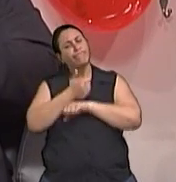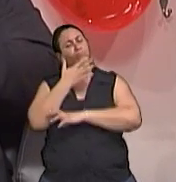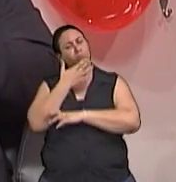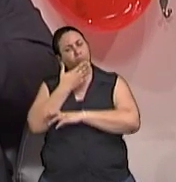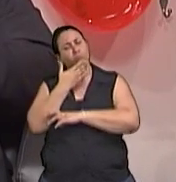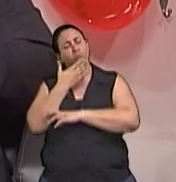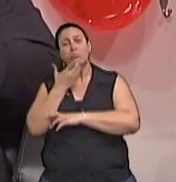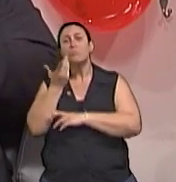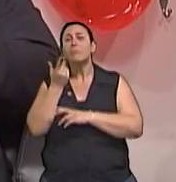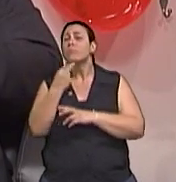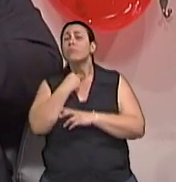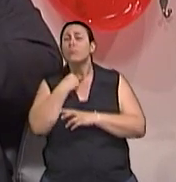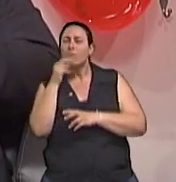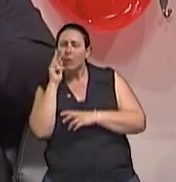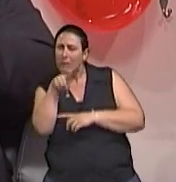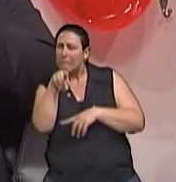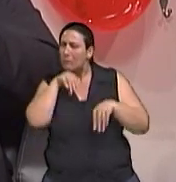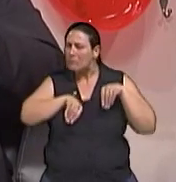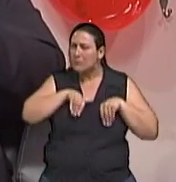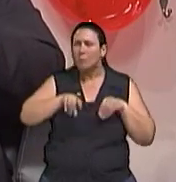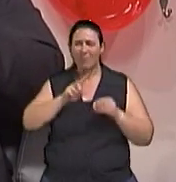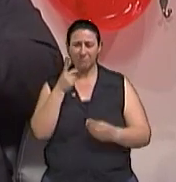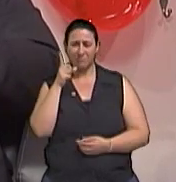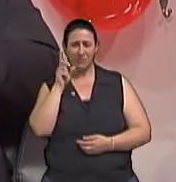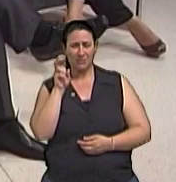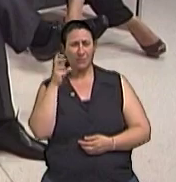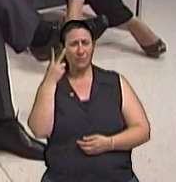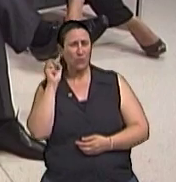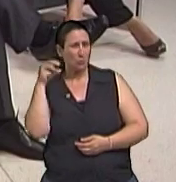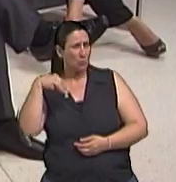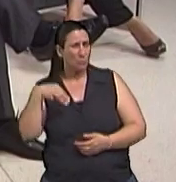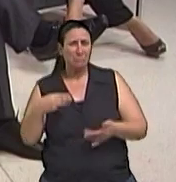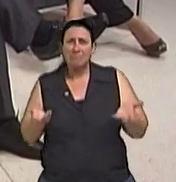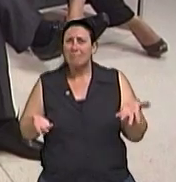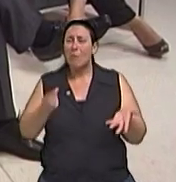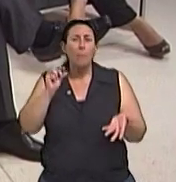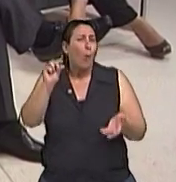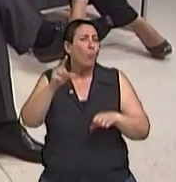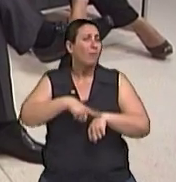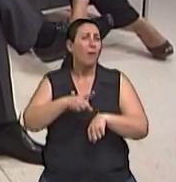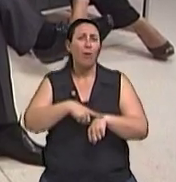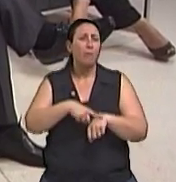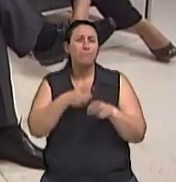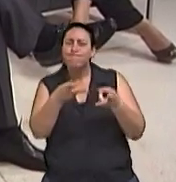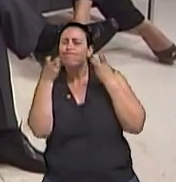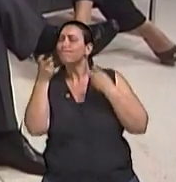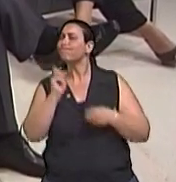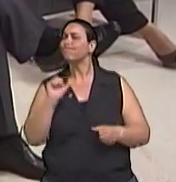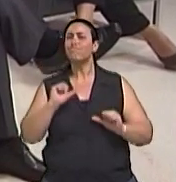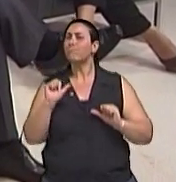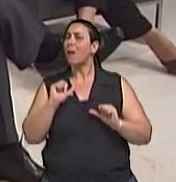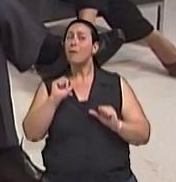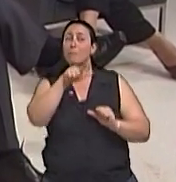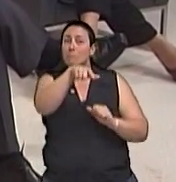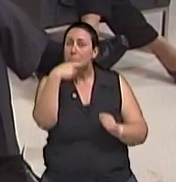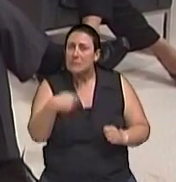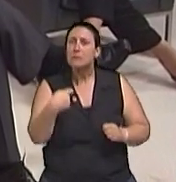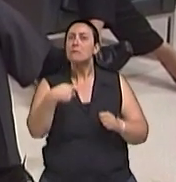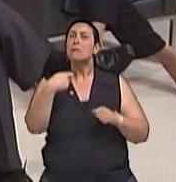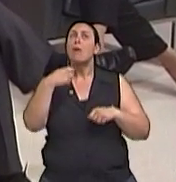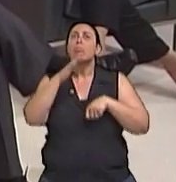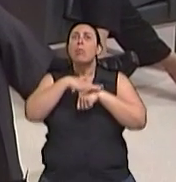acessar se a pessoa está deprimida ou não. Ainda mais no mundo de hoje, onde as pessoas tendem, enfim, a não